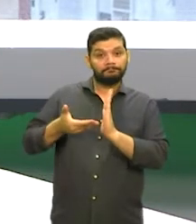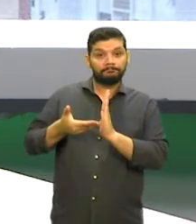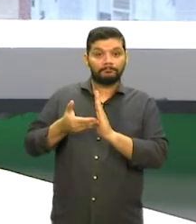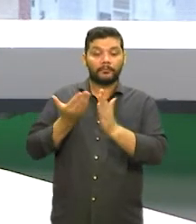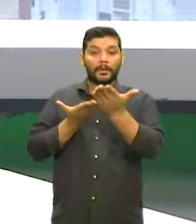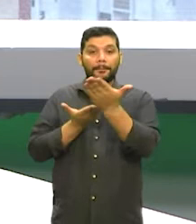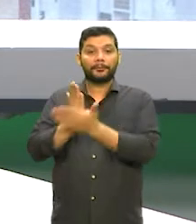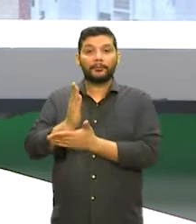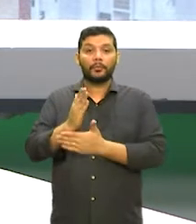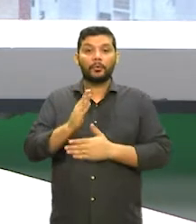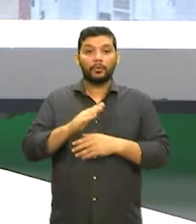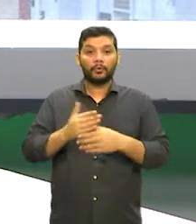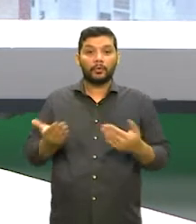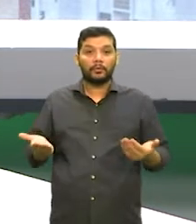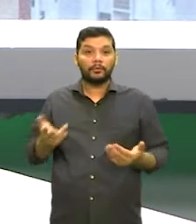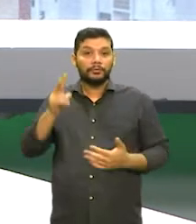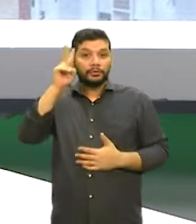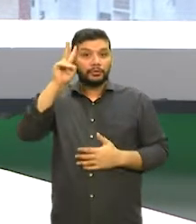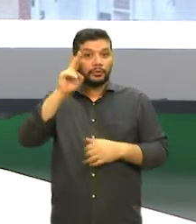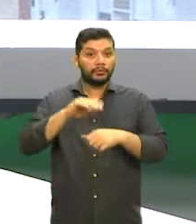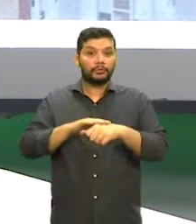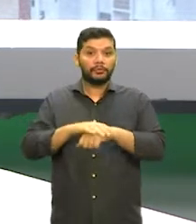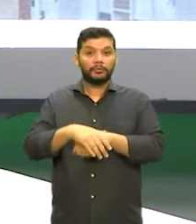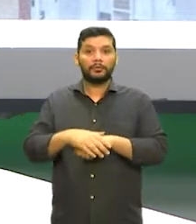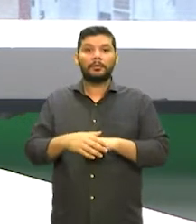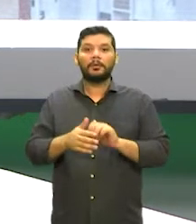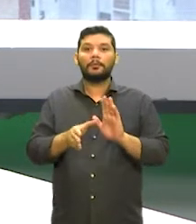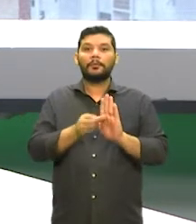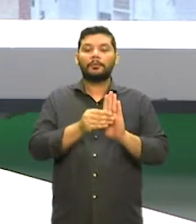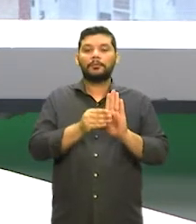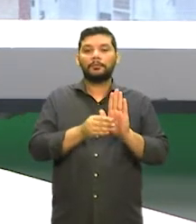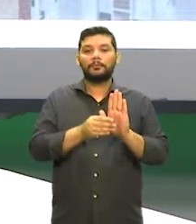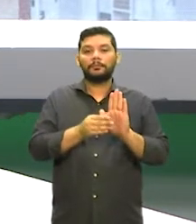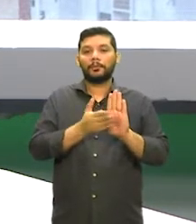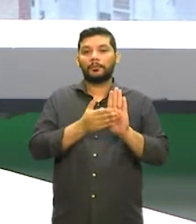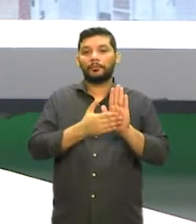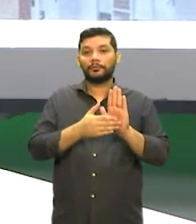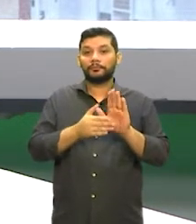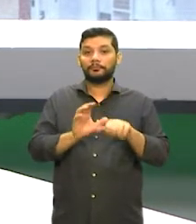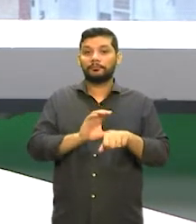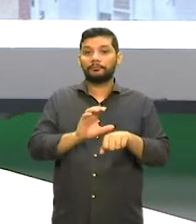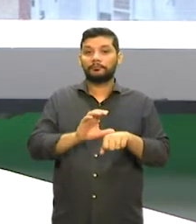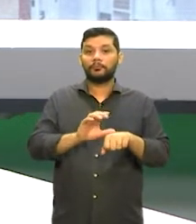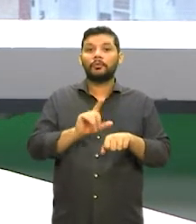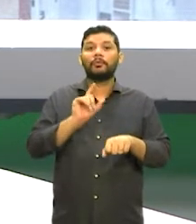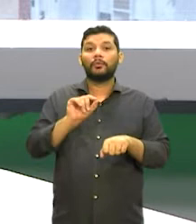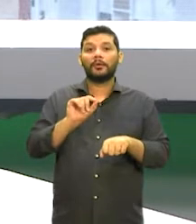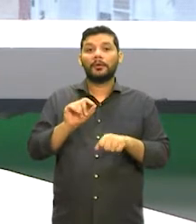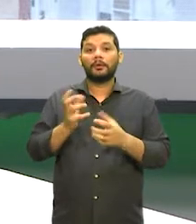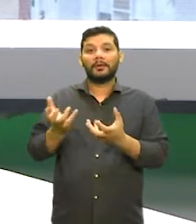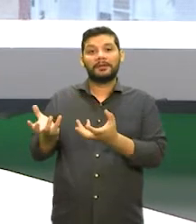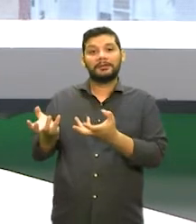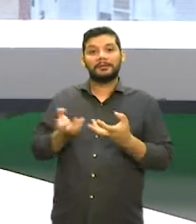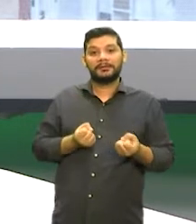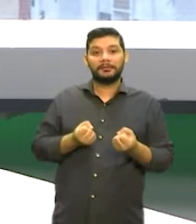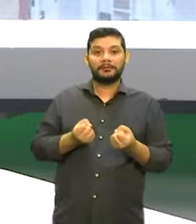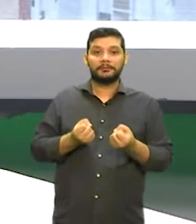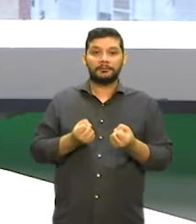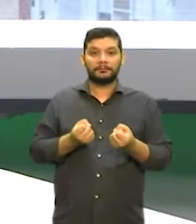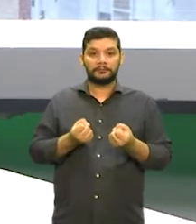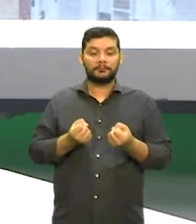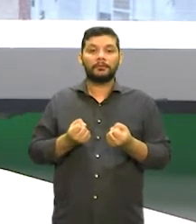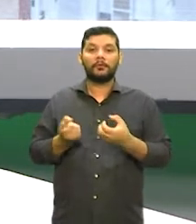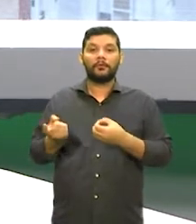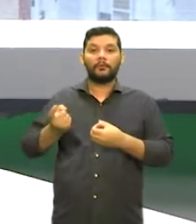noite desta segunda-feira a proposta de emenda constitucional que prevê a adoção do modelo distritão e a volta